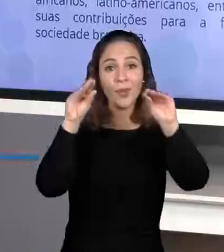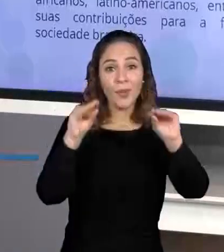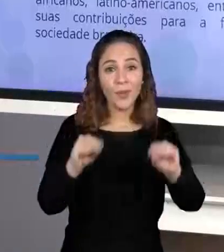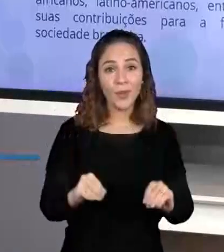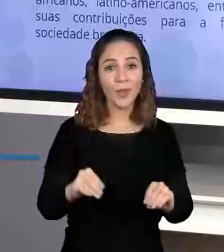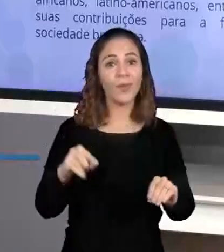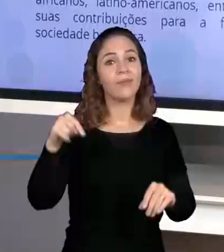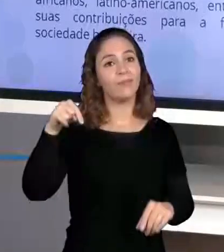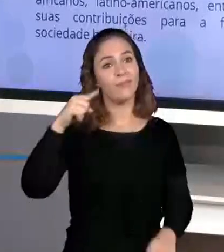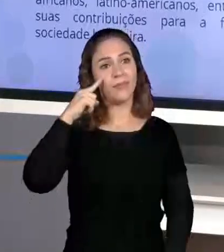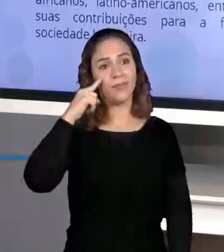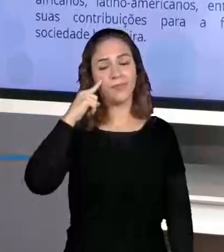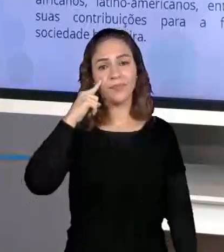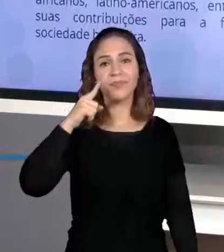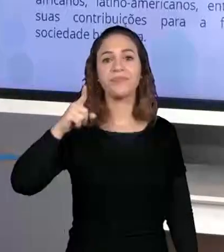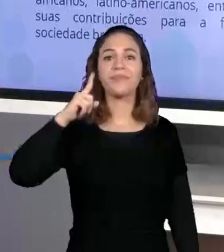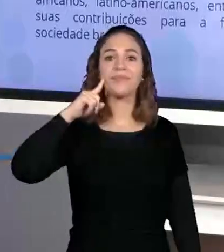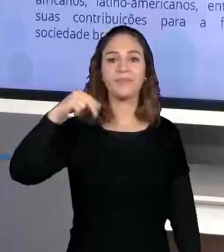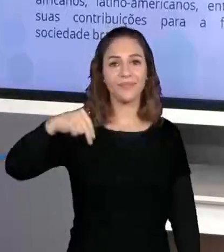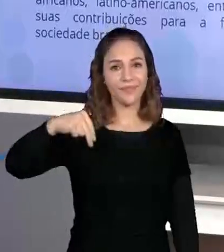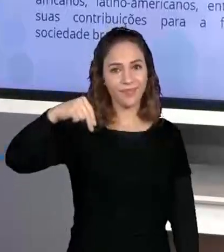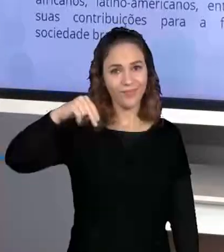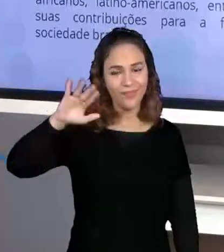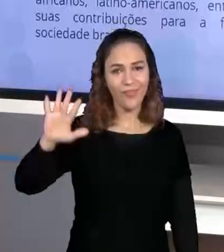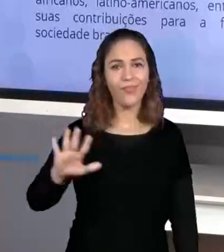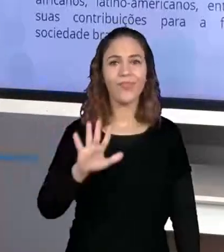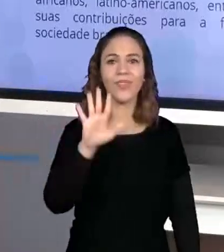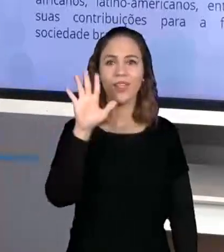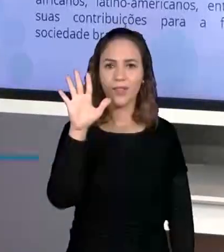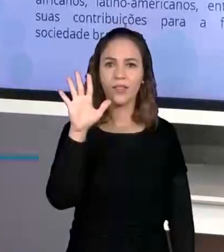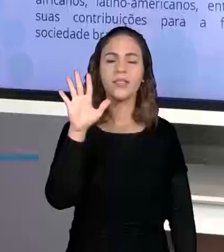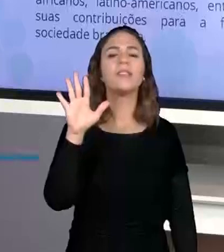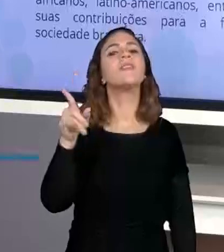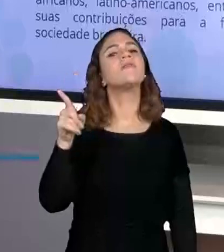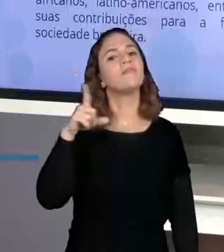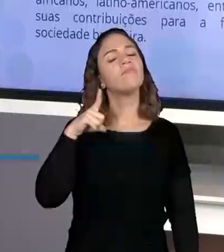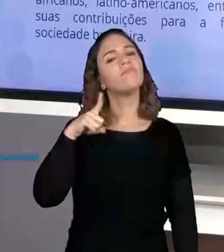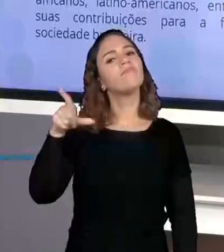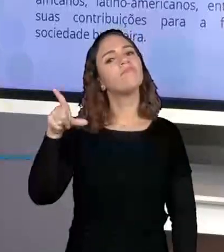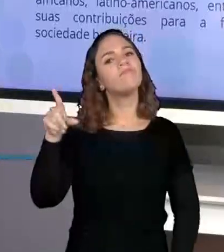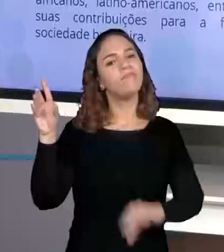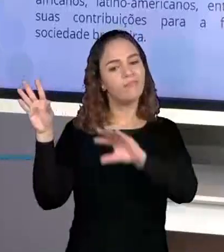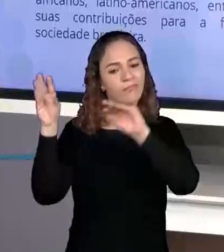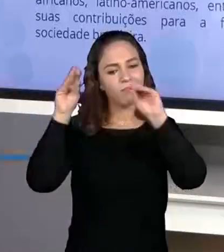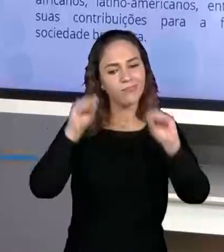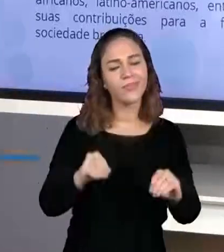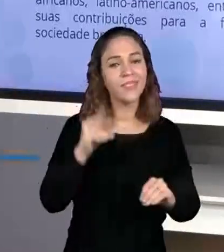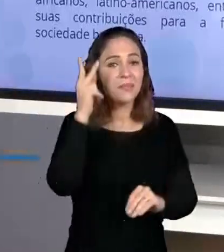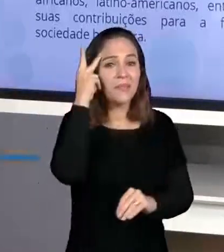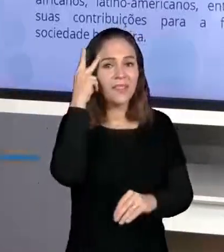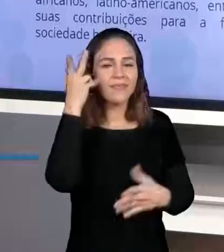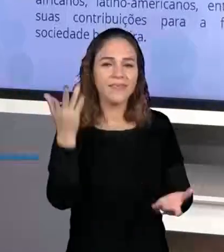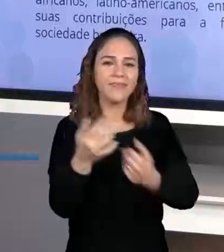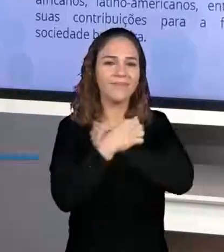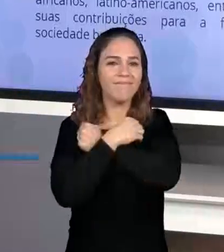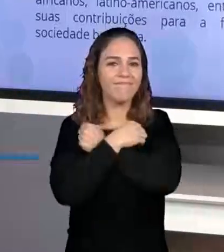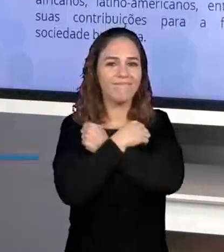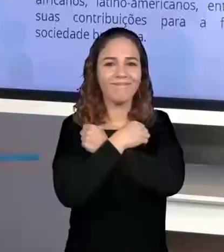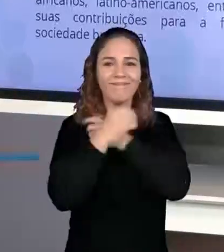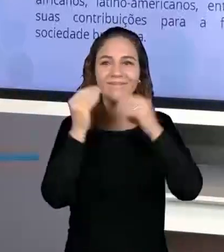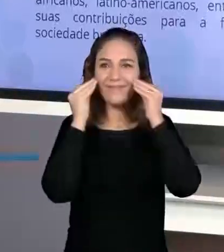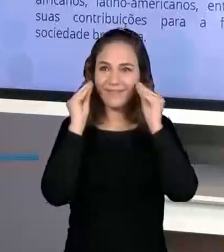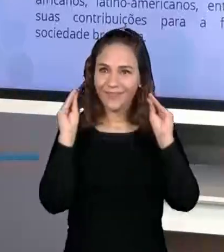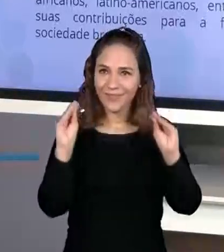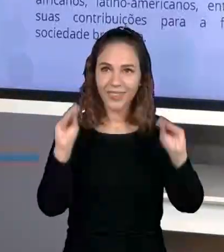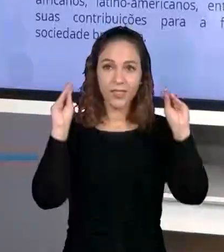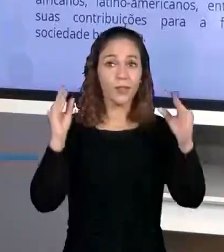em São Paulo, que acabou vindo aí do Nordeste em busca de oportunidades. Então, um super abraço, um beijo aí para vocês.